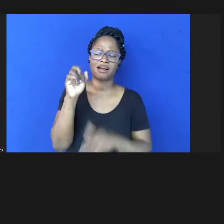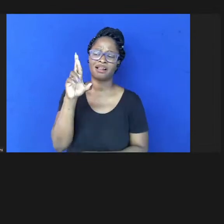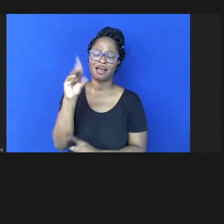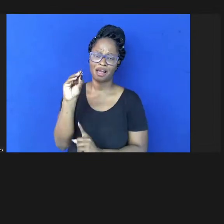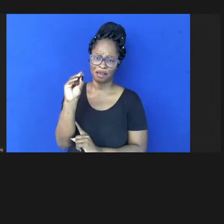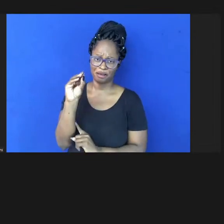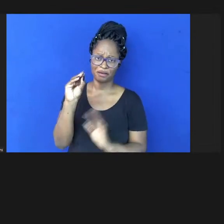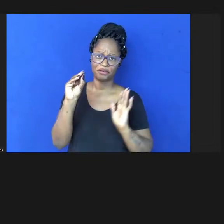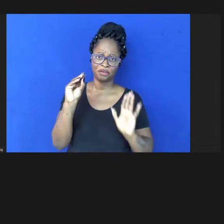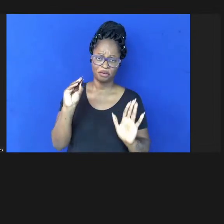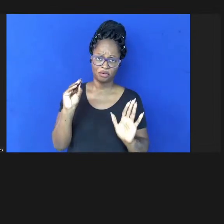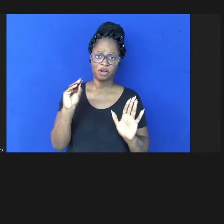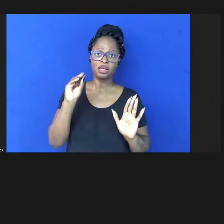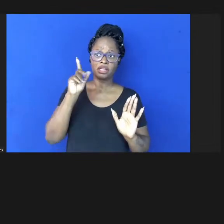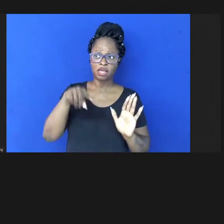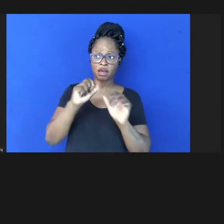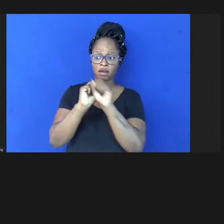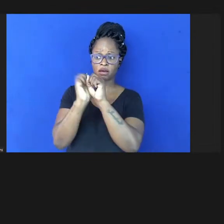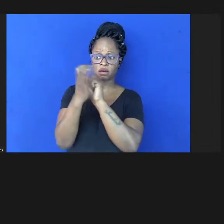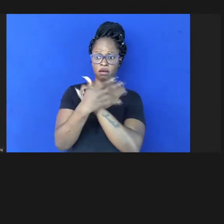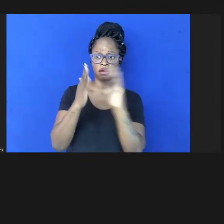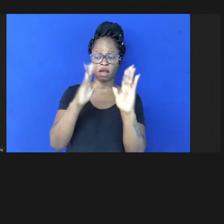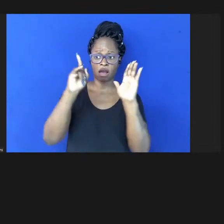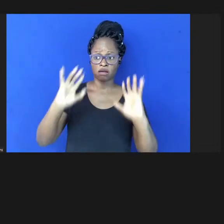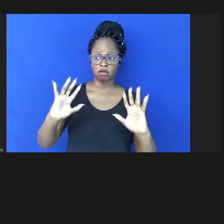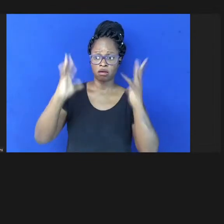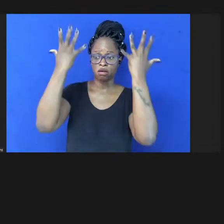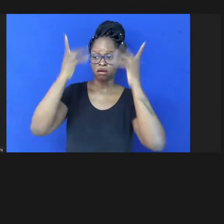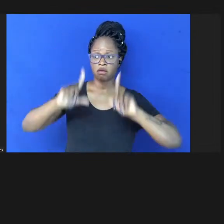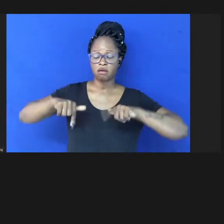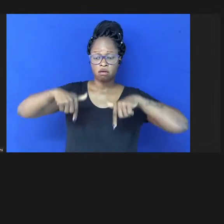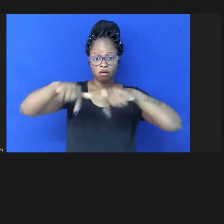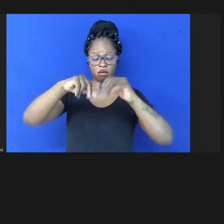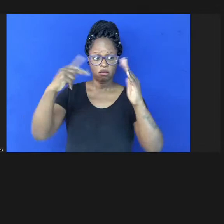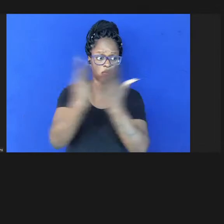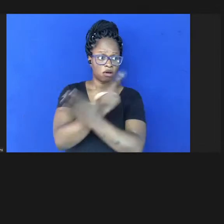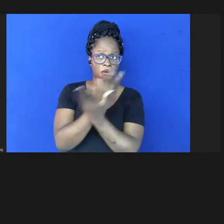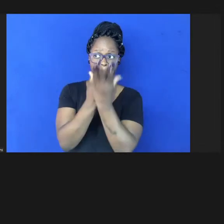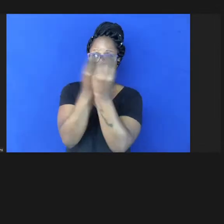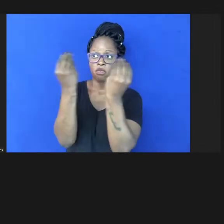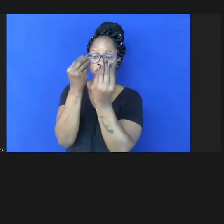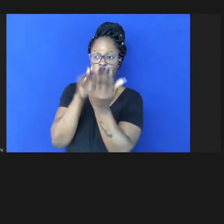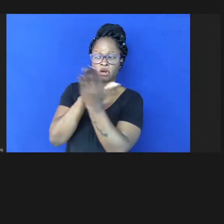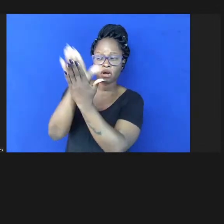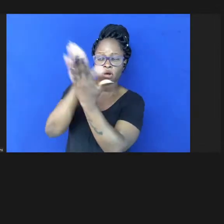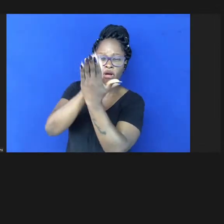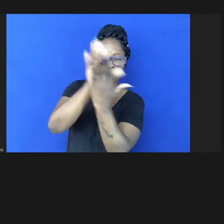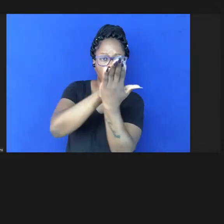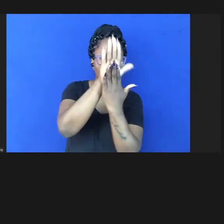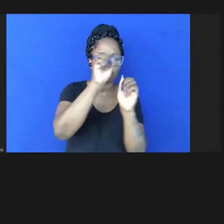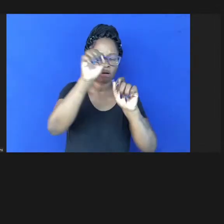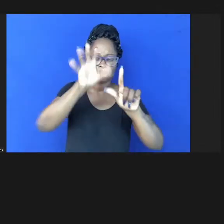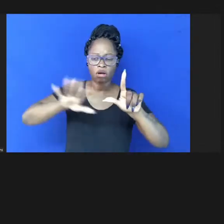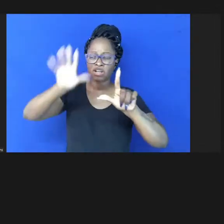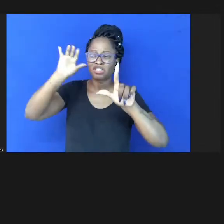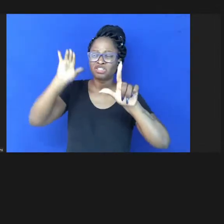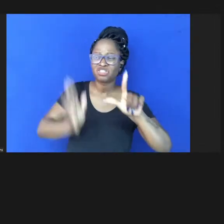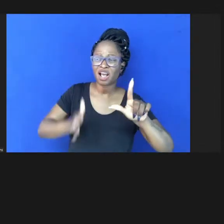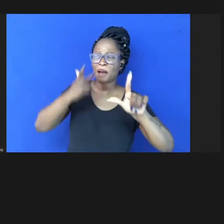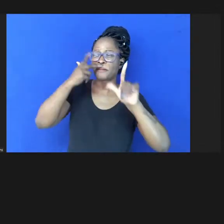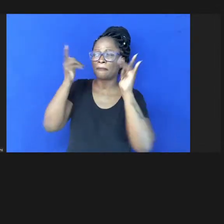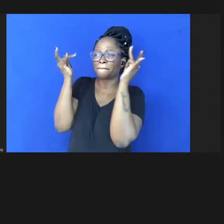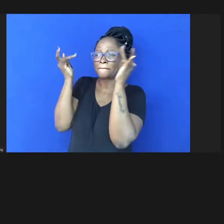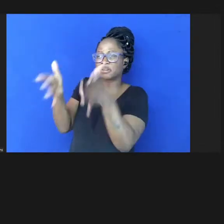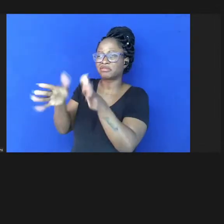é uma pandemia um grande evento e muitas editoras muitas plataformas já estavam abandonando